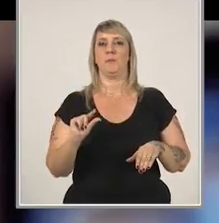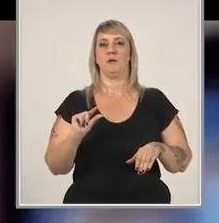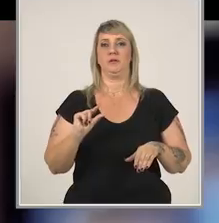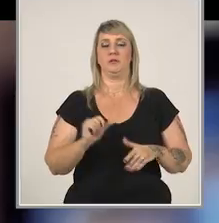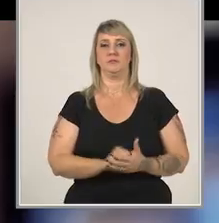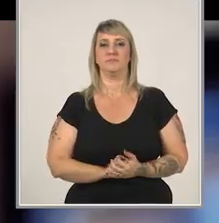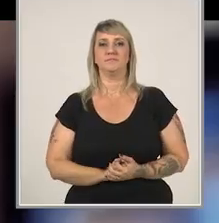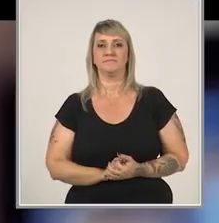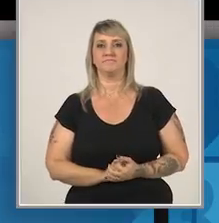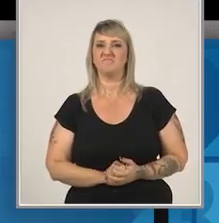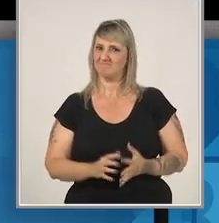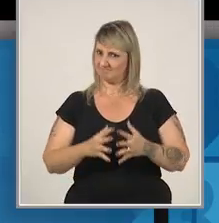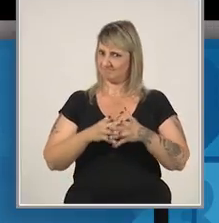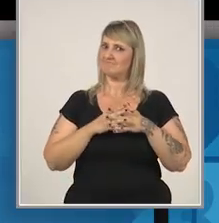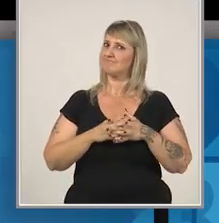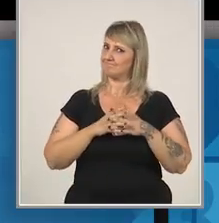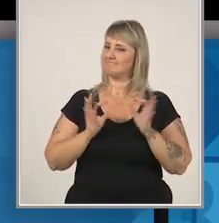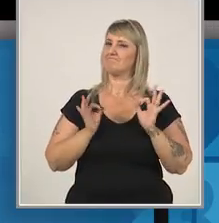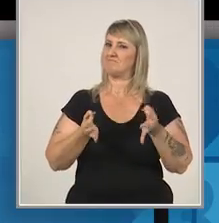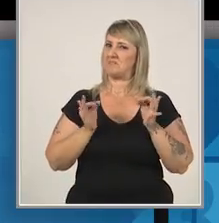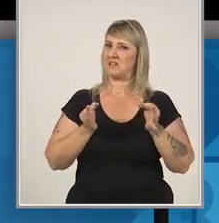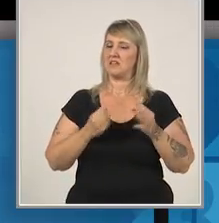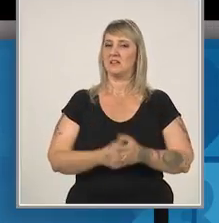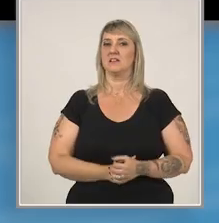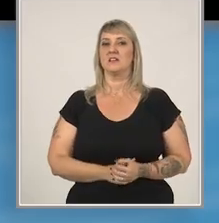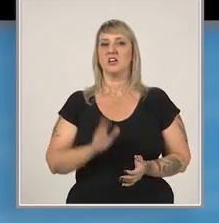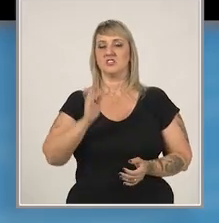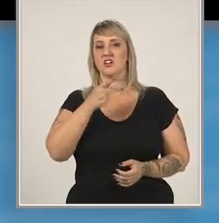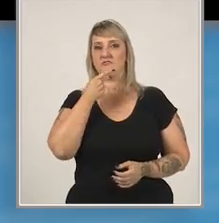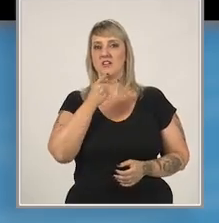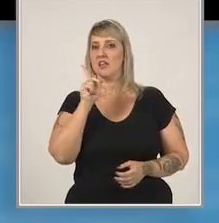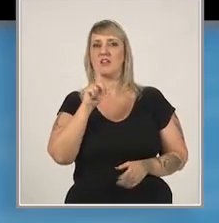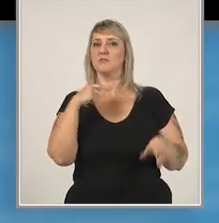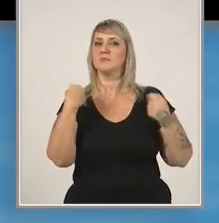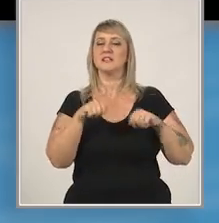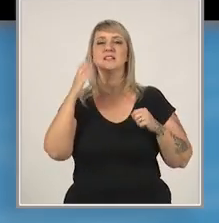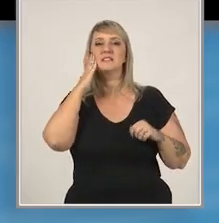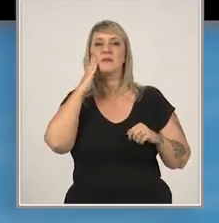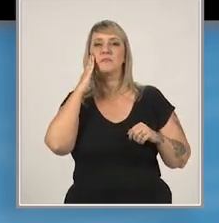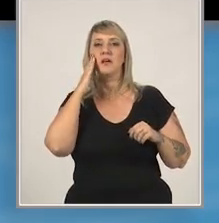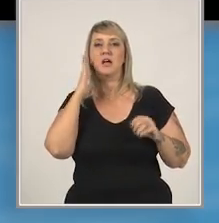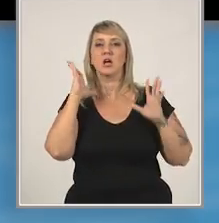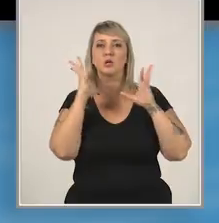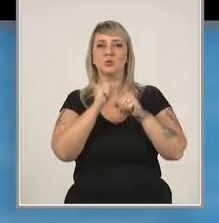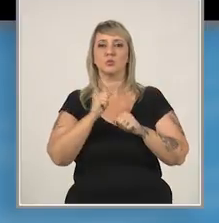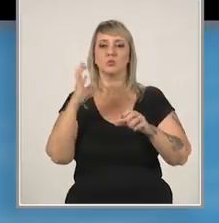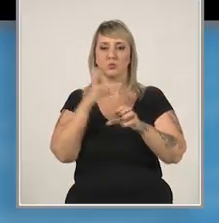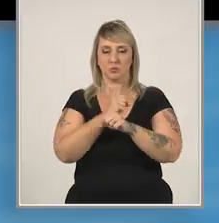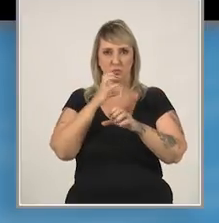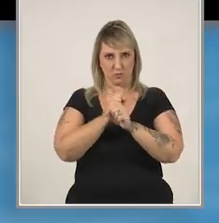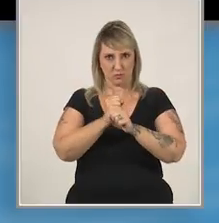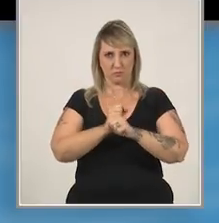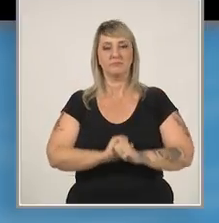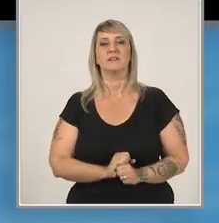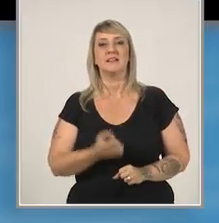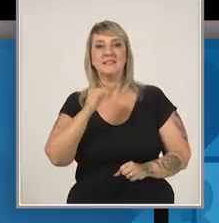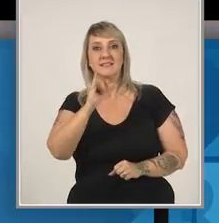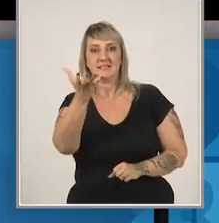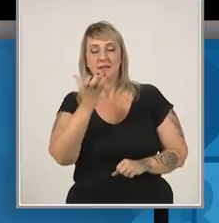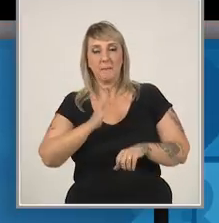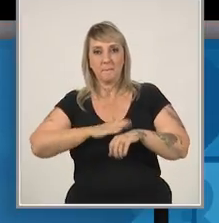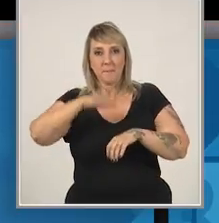portanto, é menor. Complicado, não é mesmo? Como eu disse, você não precisa saber fazer todos esses cálculos.